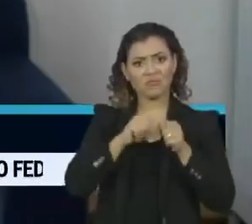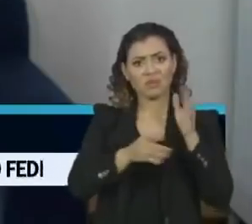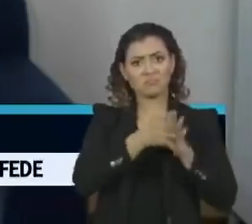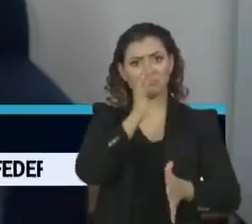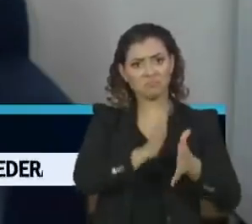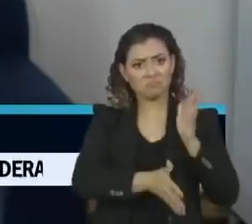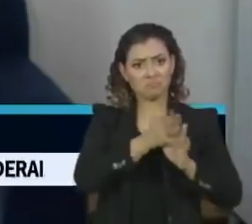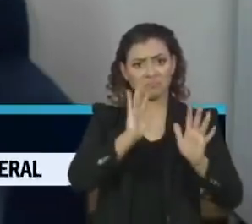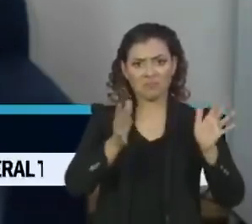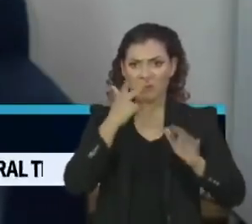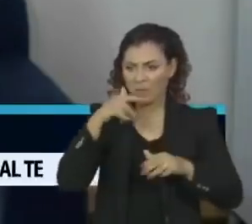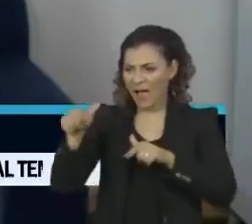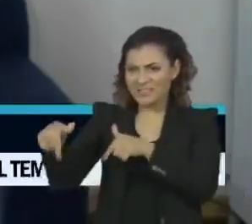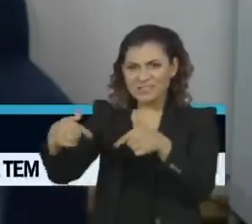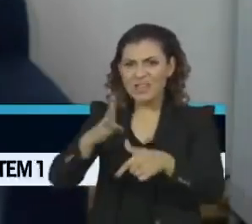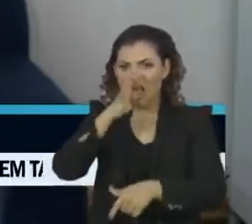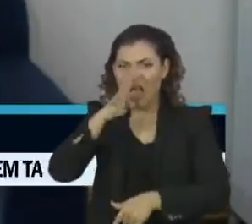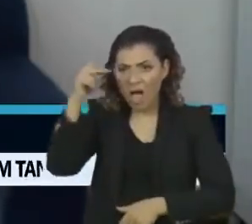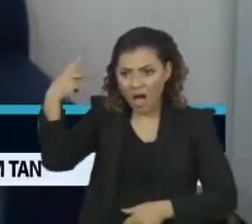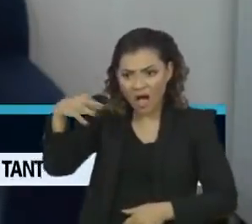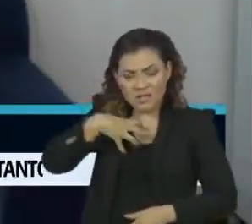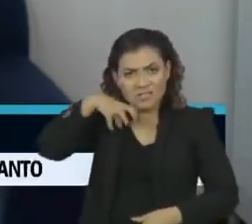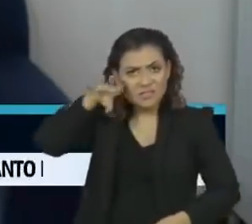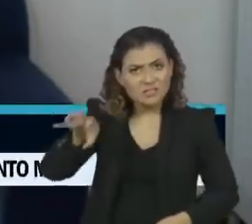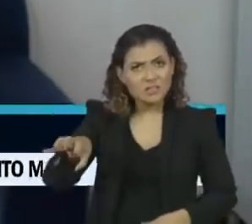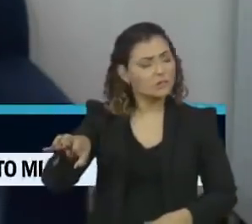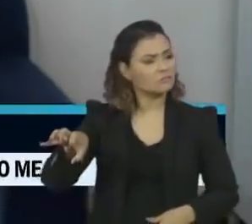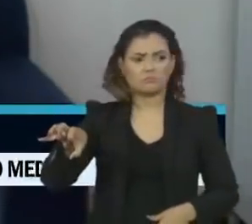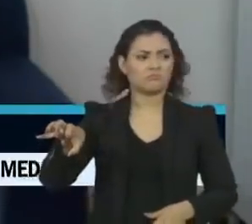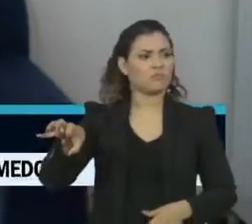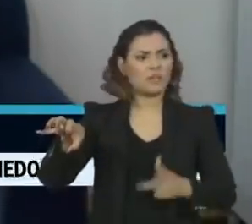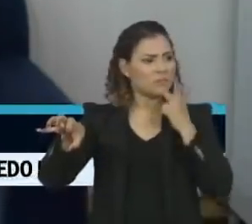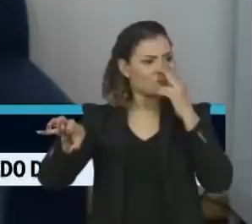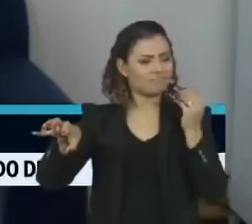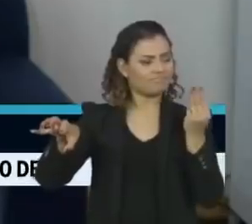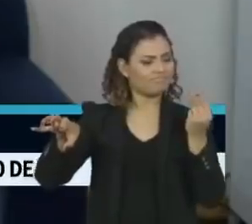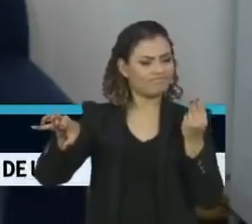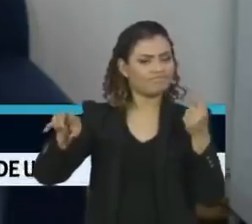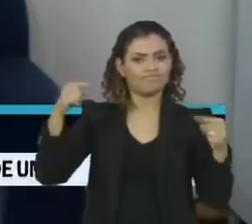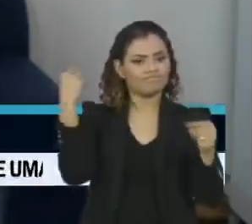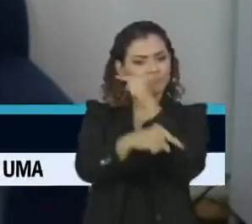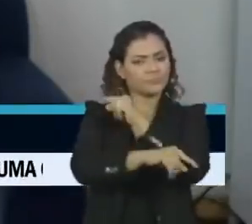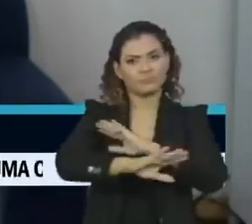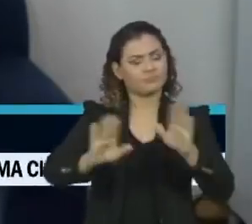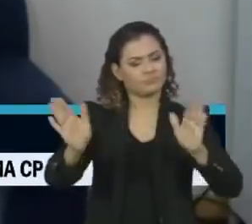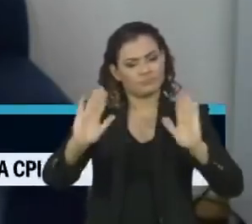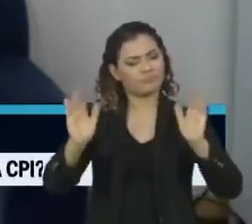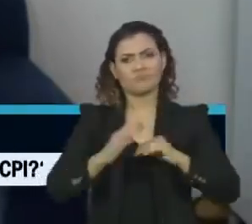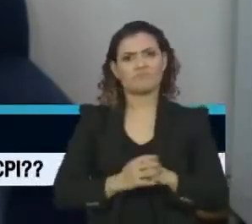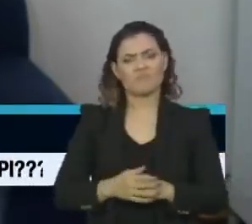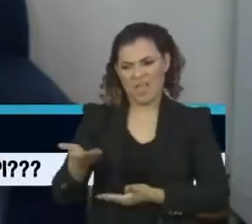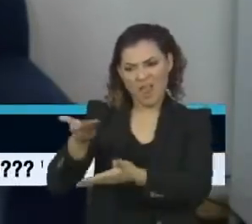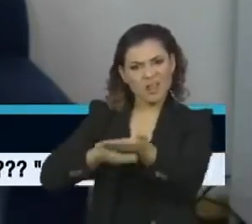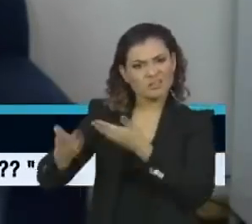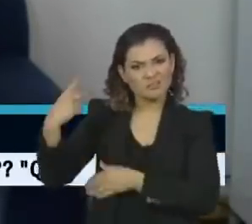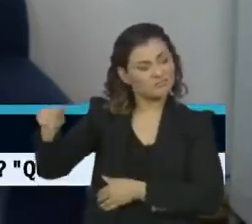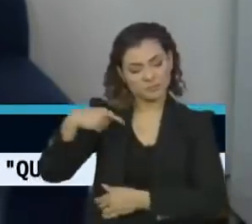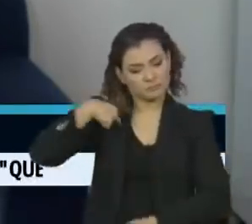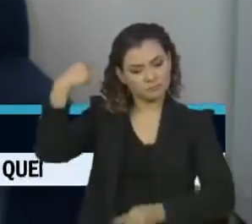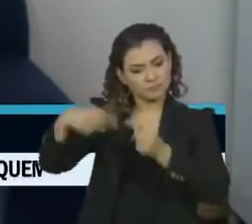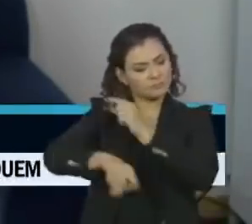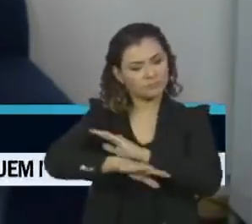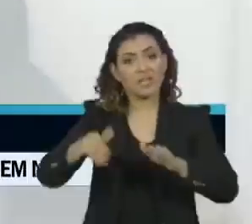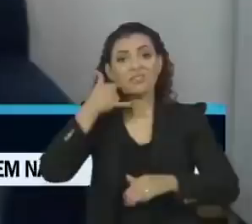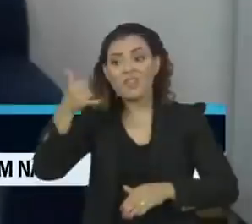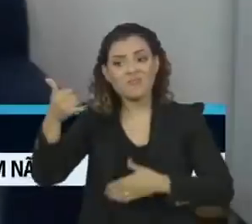E agir como ele agiu, para mim, é uma demonstração de que não vale a pena ter relacionamento com ele,